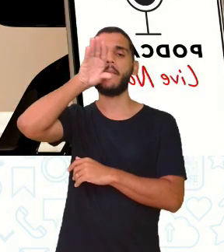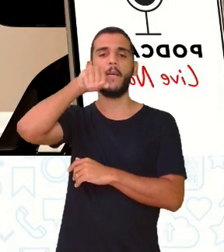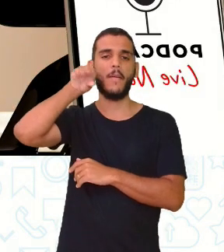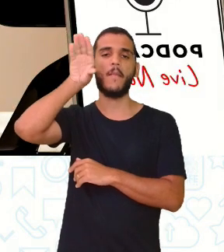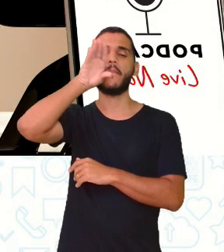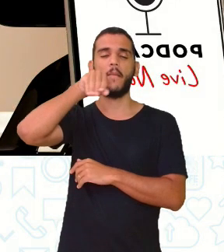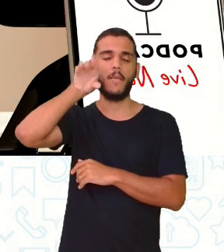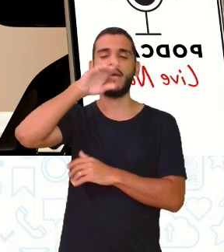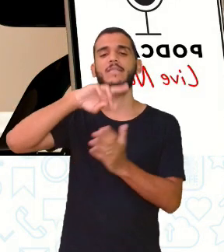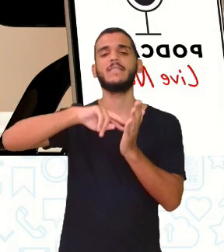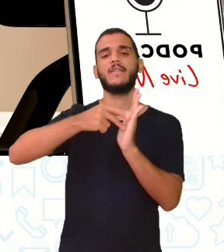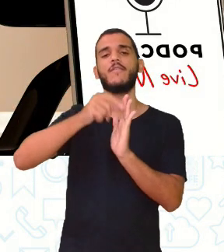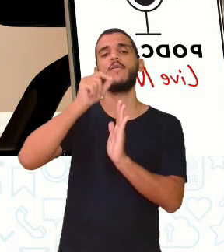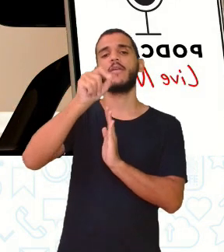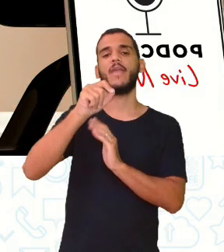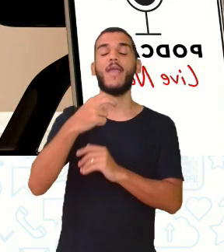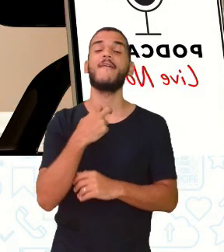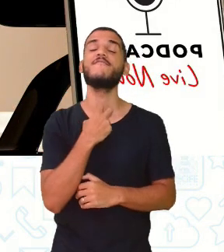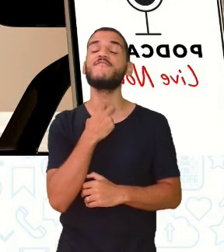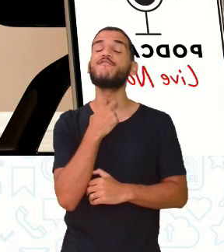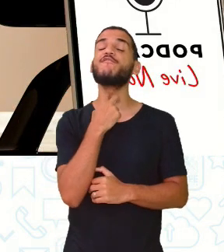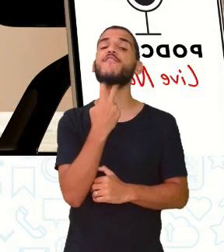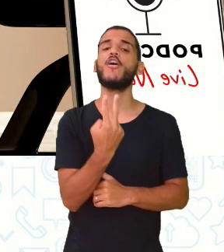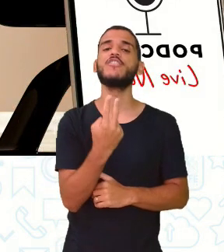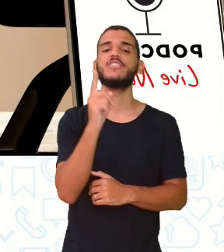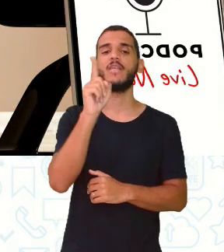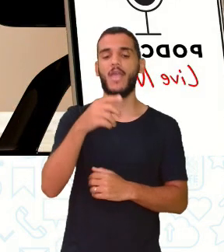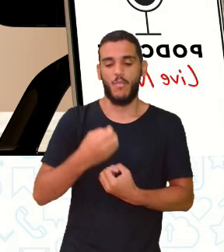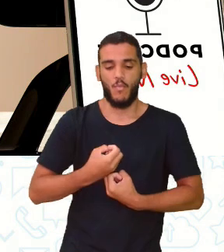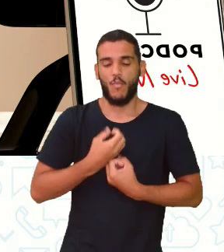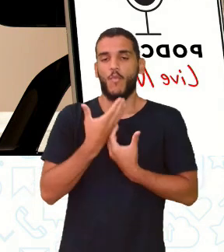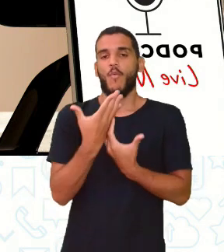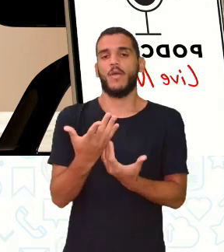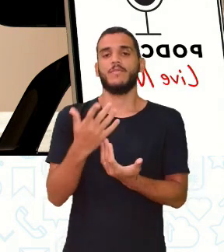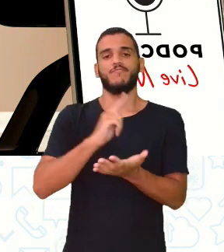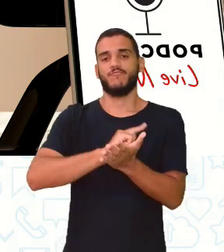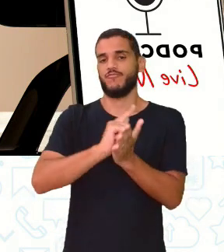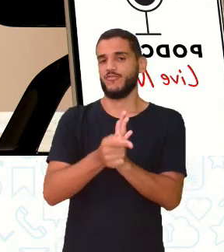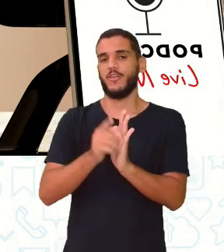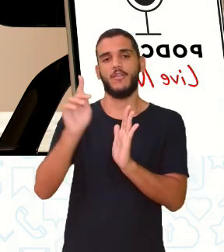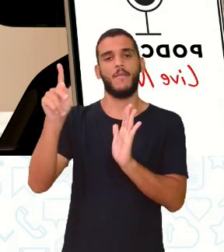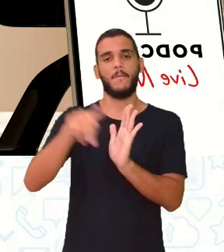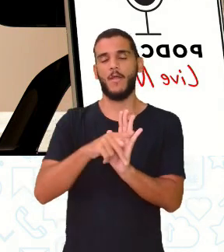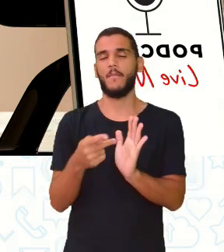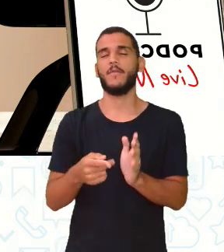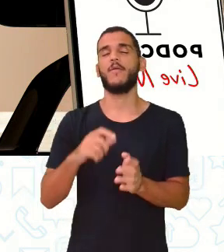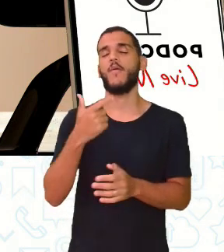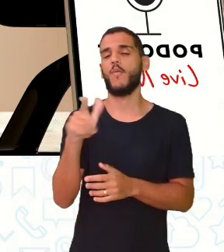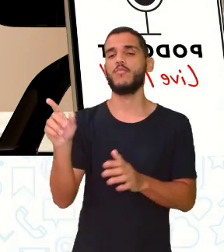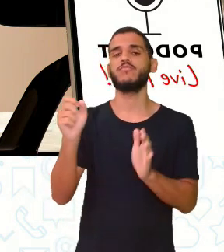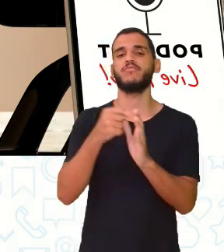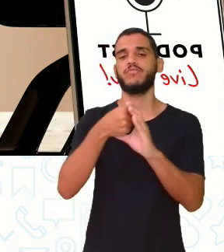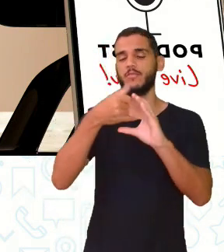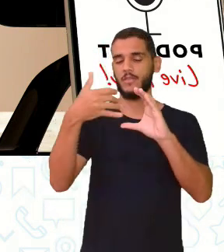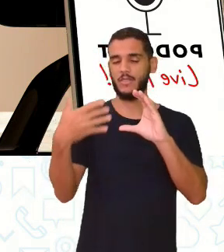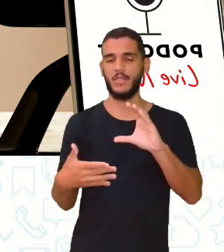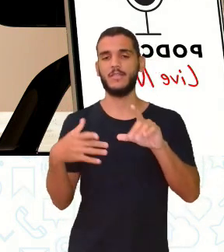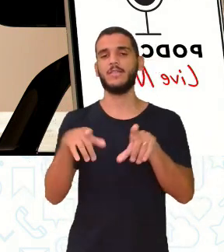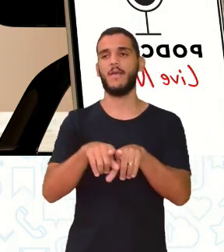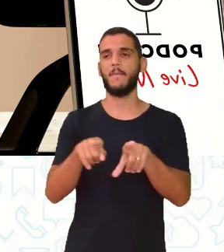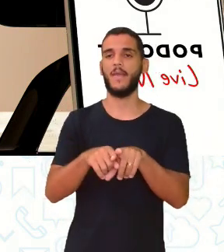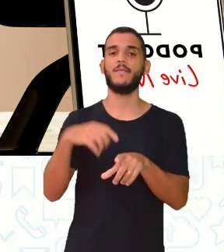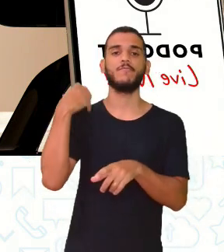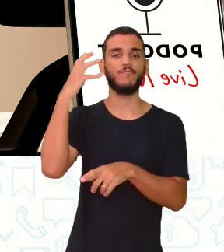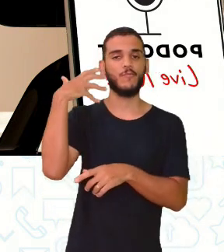gênero em que a voz é a manifestação do gênero, né? Então, outra característica é que, no caso